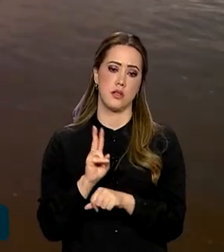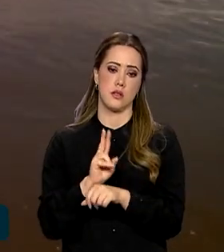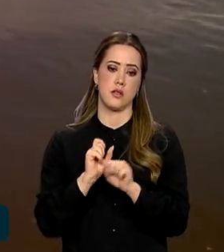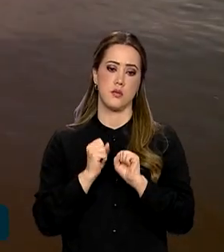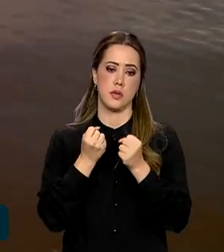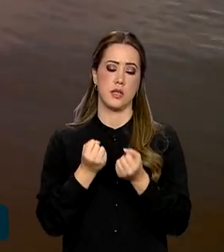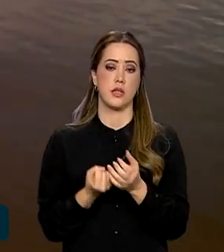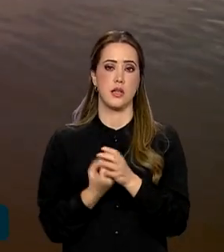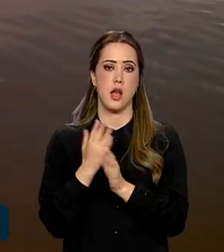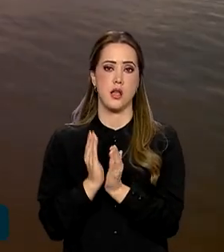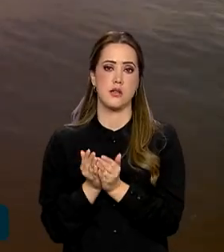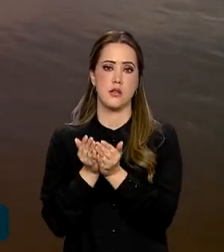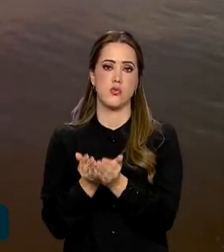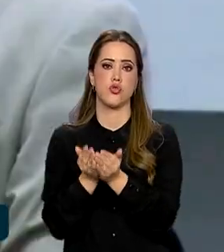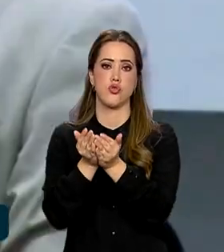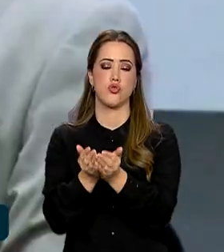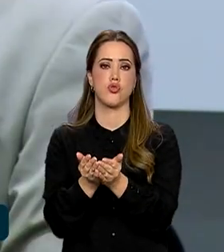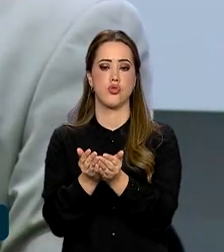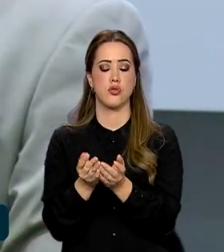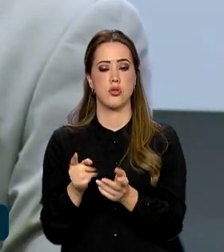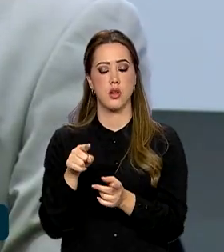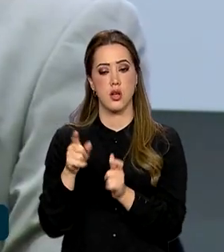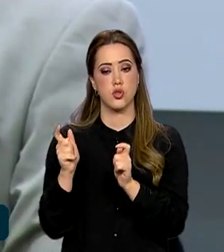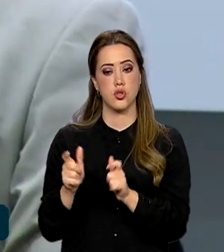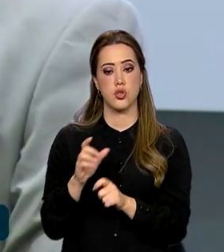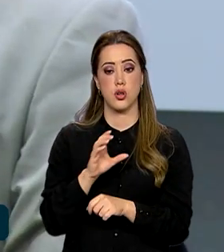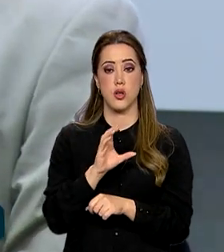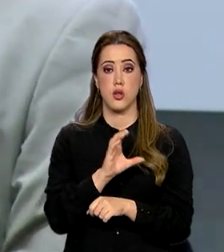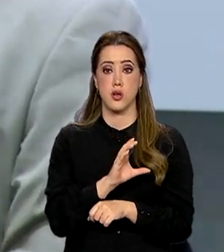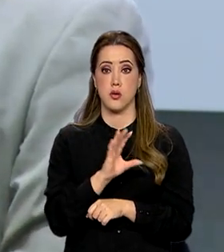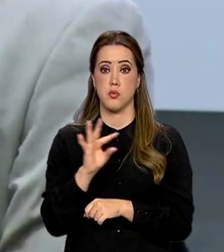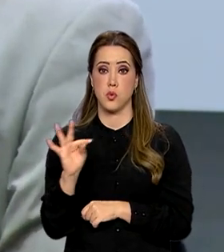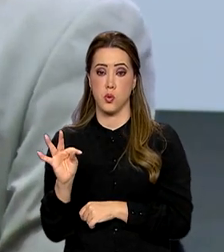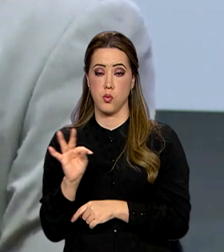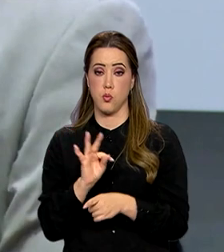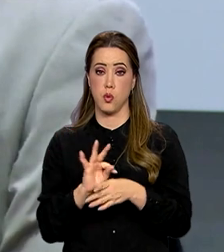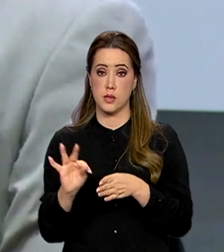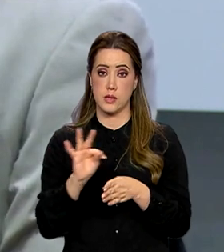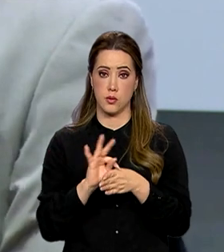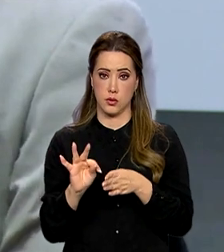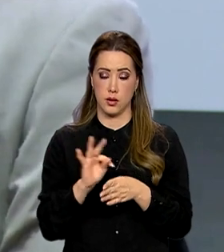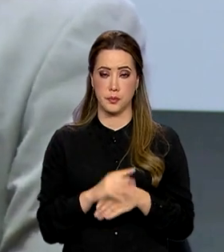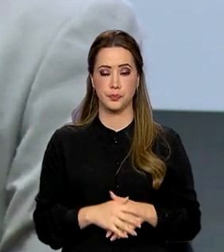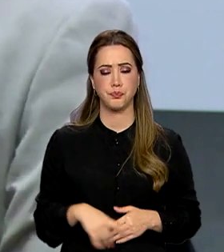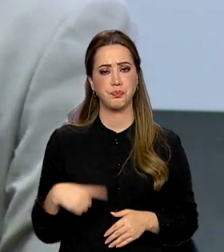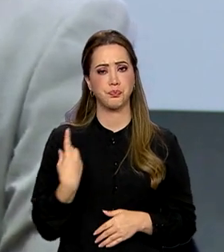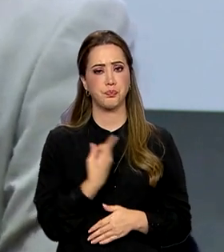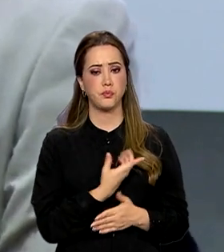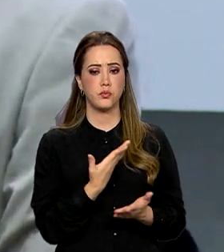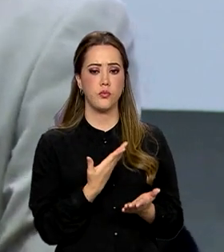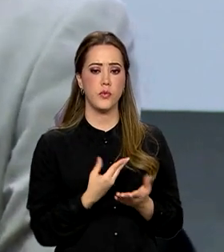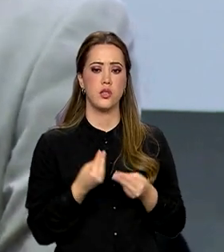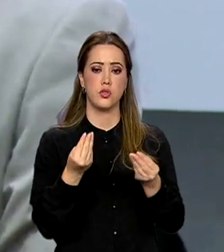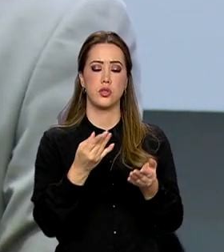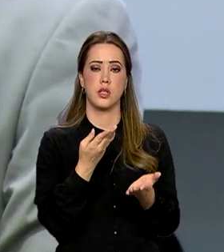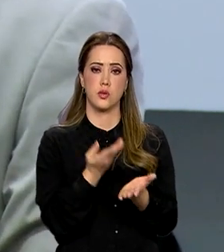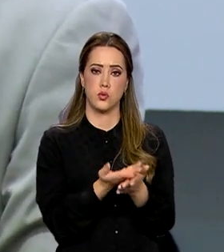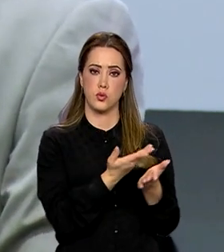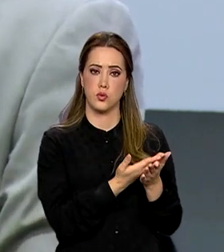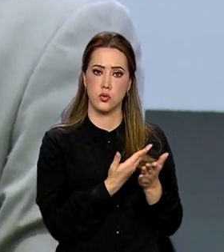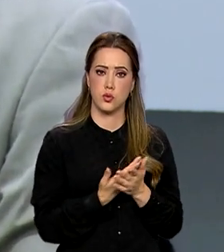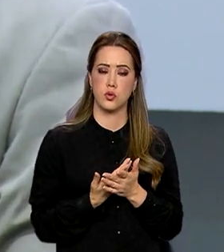de lanchas para os conselhos tutelares. Nós estamos entregando o estudo para a demarcação das 22